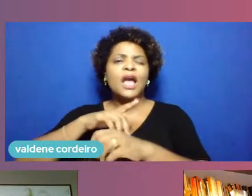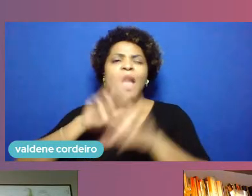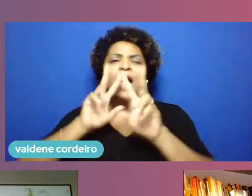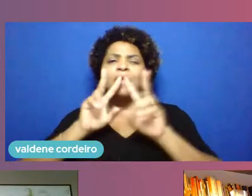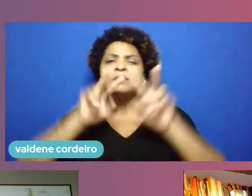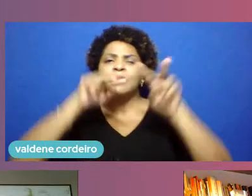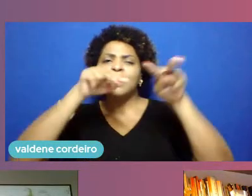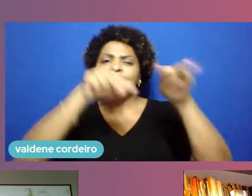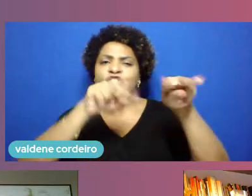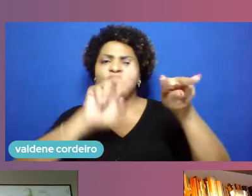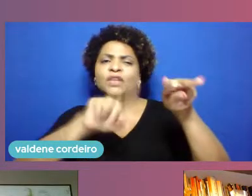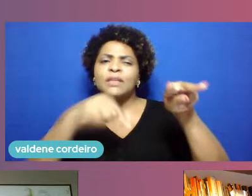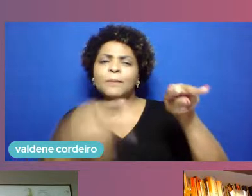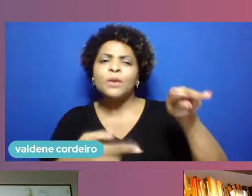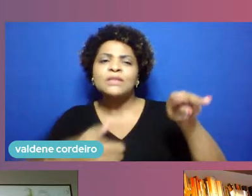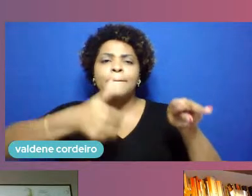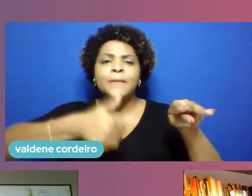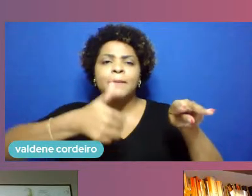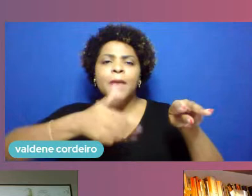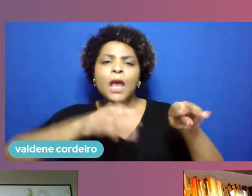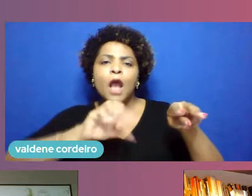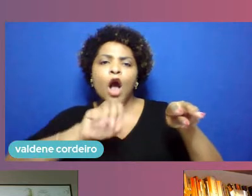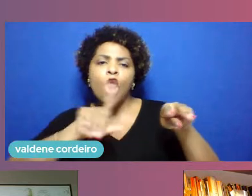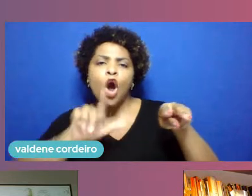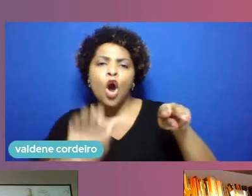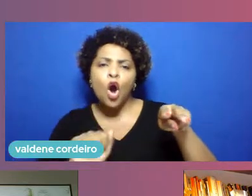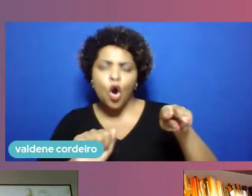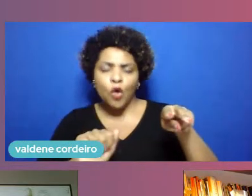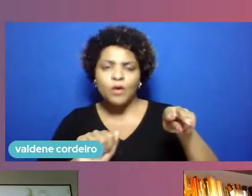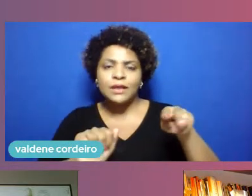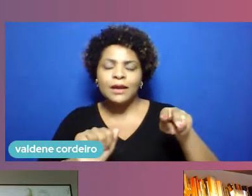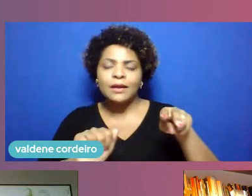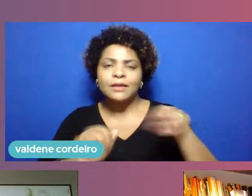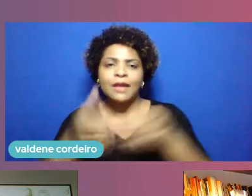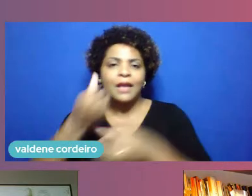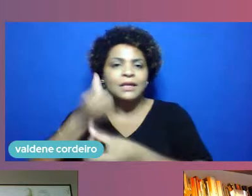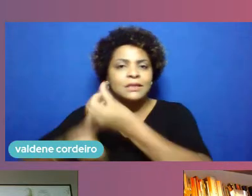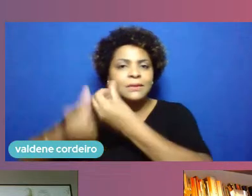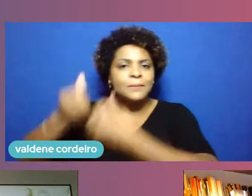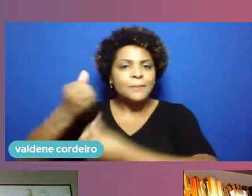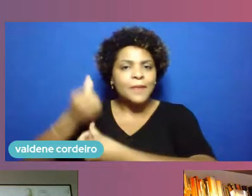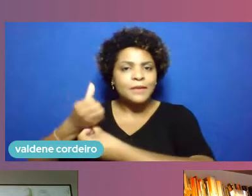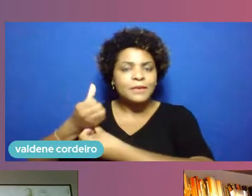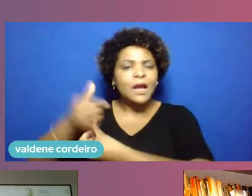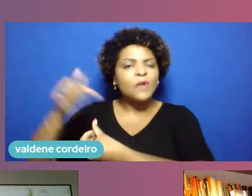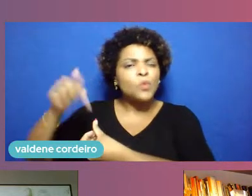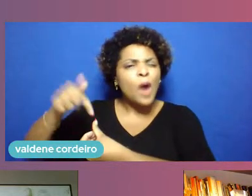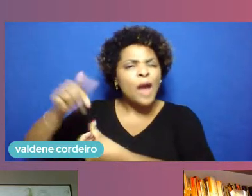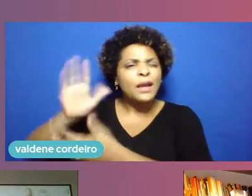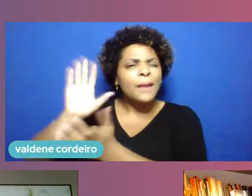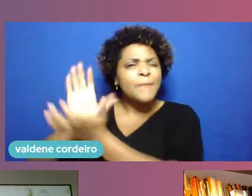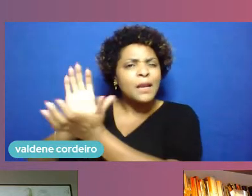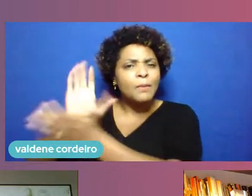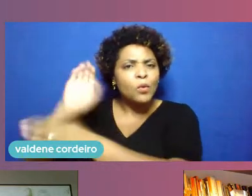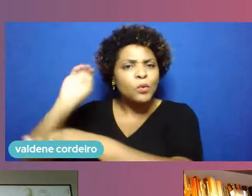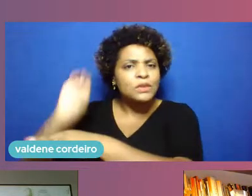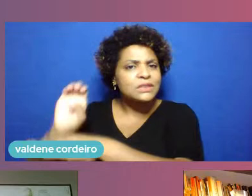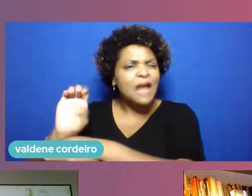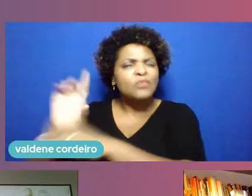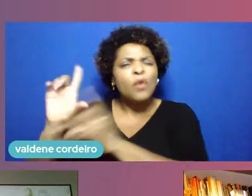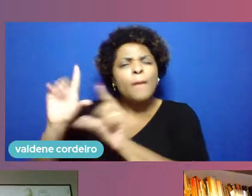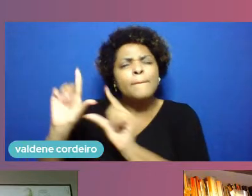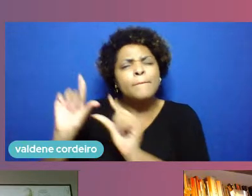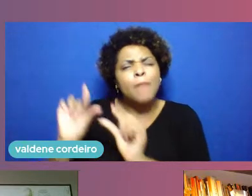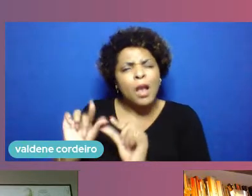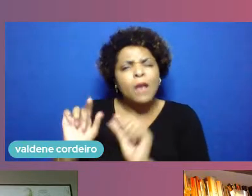passado, a gente teve um segundo semestre menos traumático aqui em Pernambuco, em particular, em outras regiões do país foi um pouco diferente,